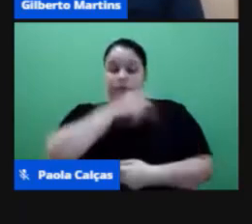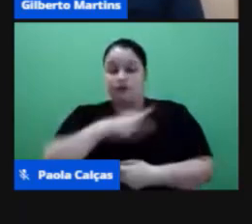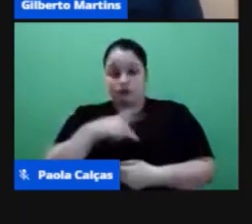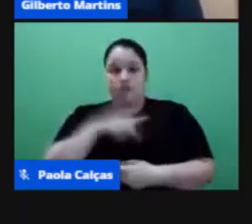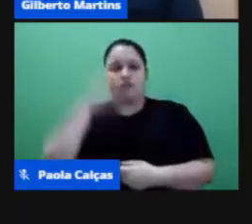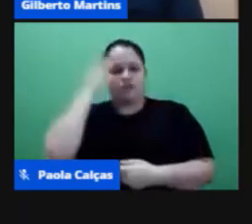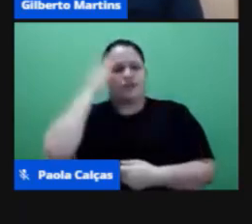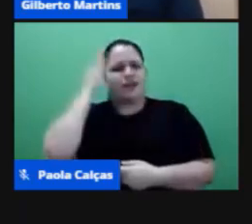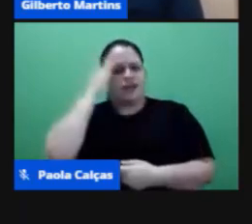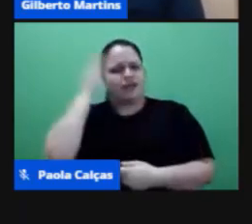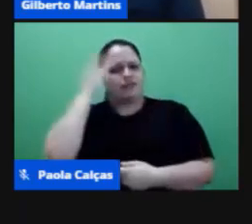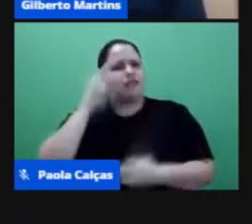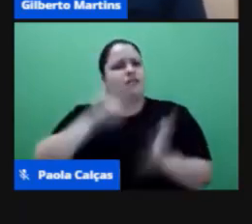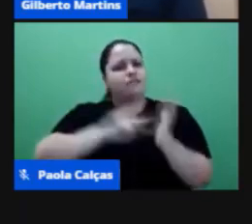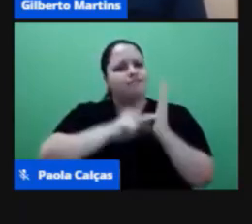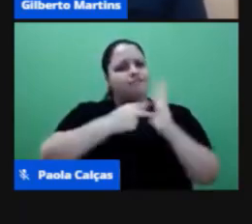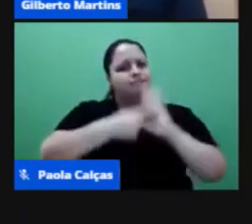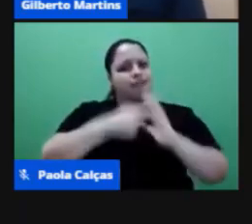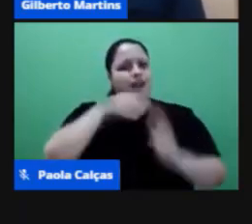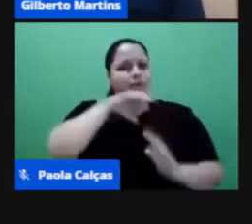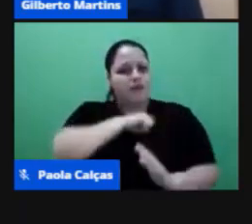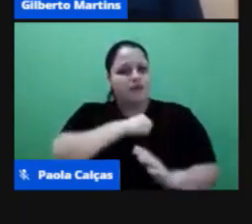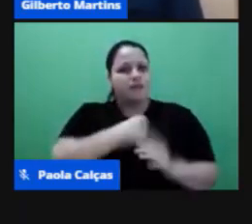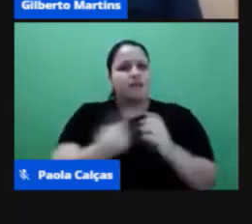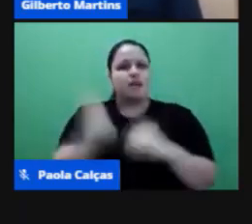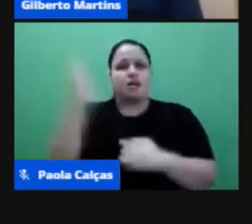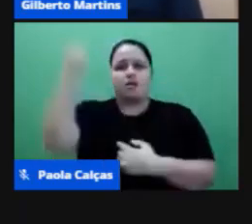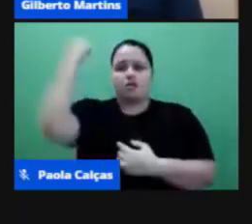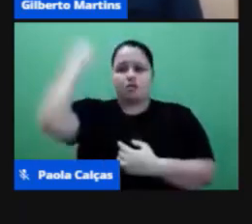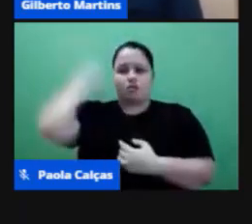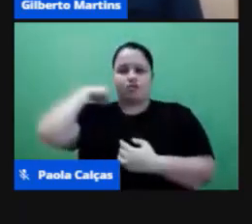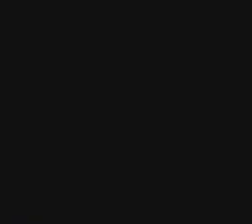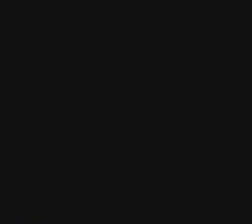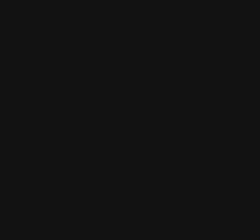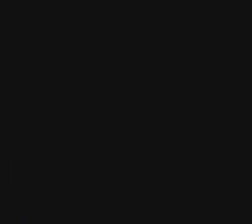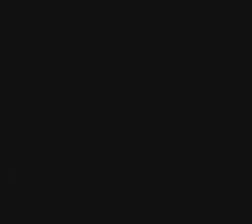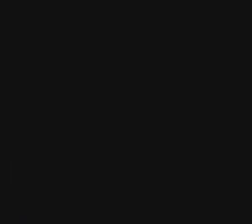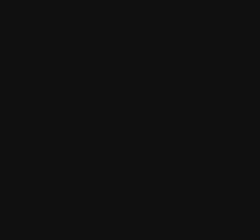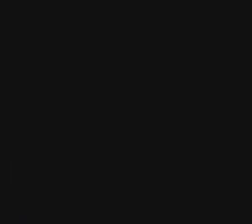ontem amar a hoje e amar para sempre